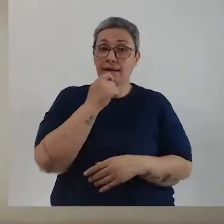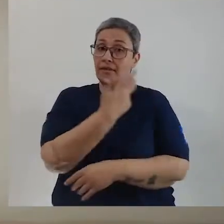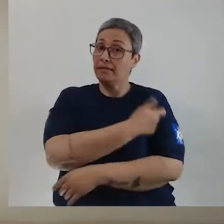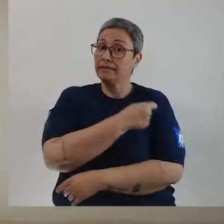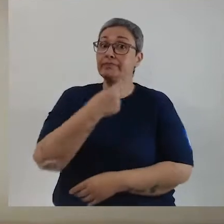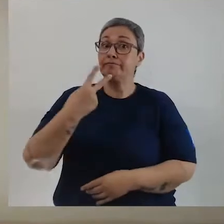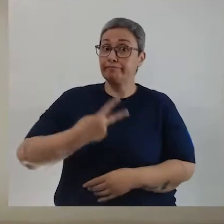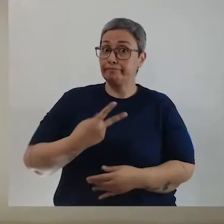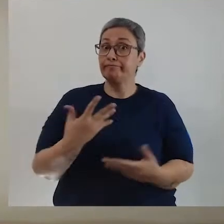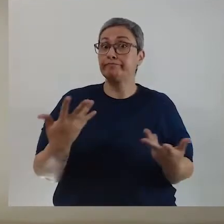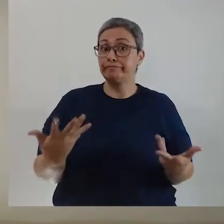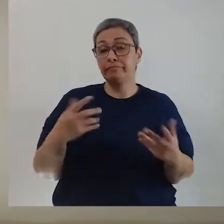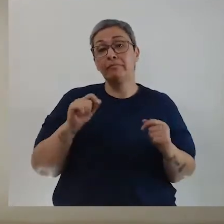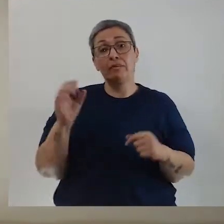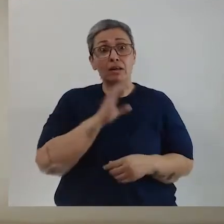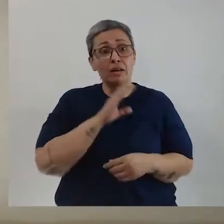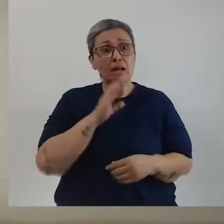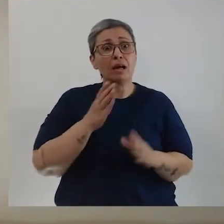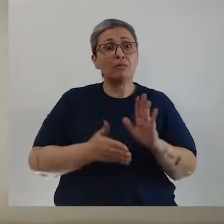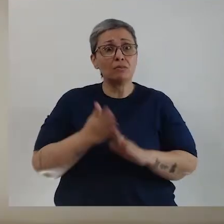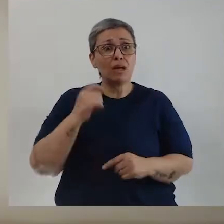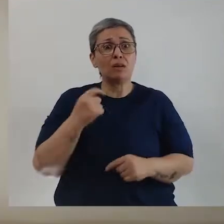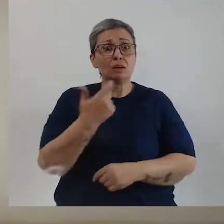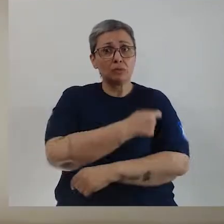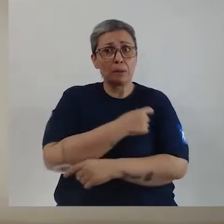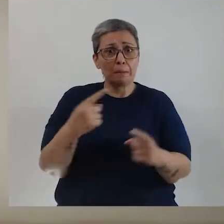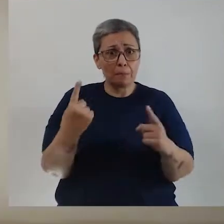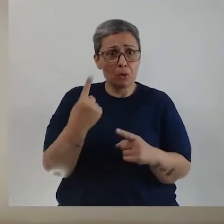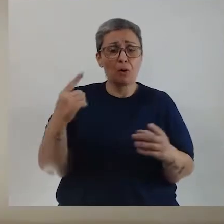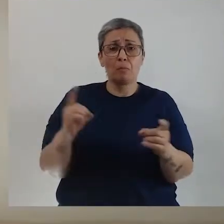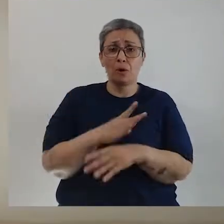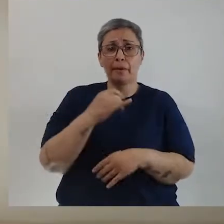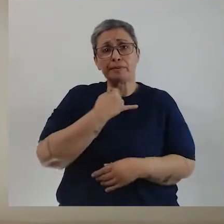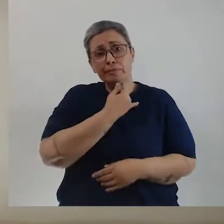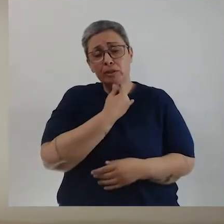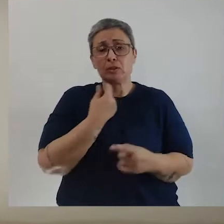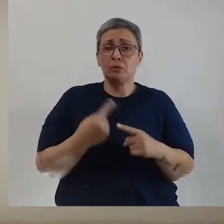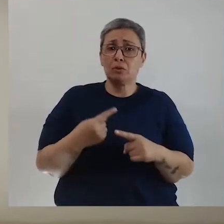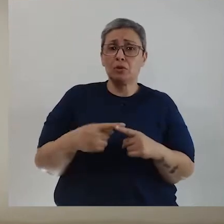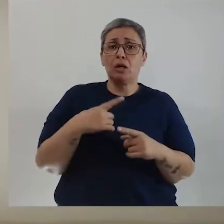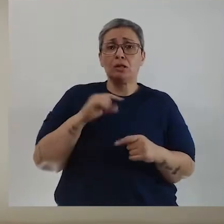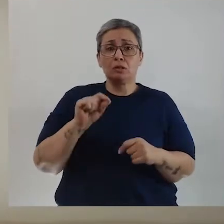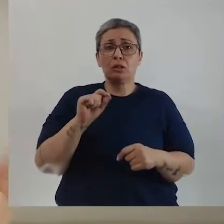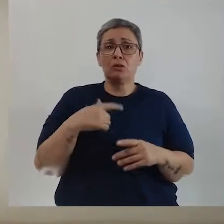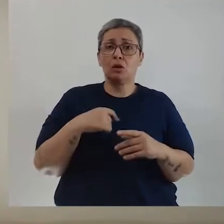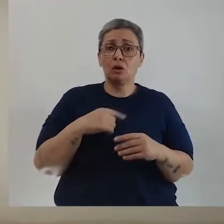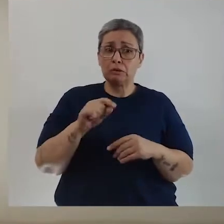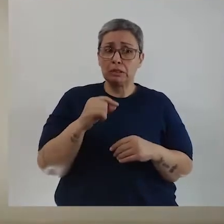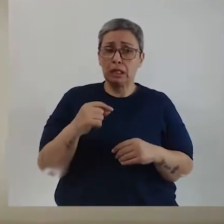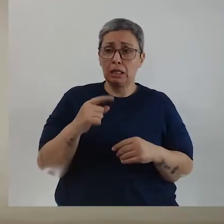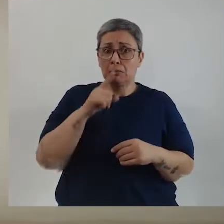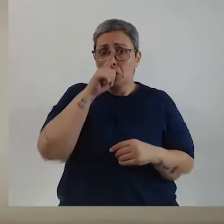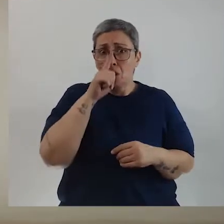ainda não foram lá se vacinar com a segunda dose. Então, corre lá se você já tomou a primeira, tá? Isso é triste, porque uma vez